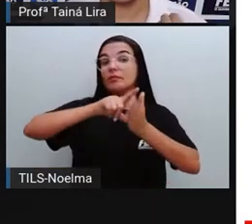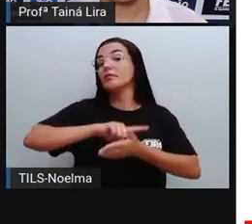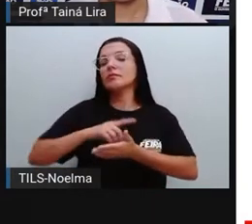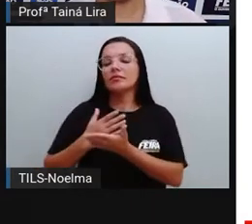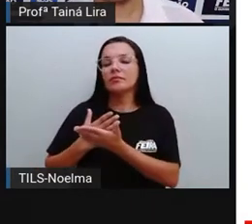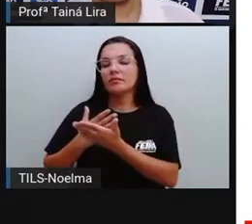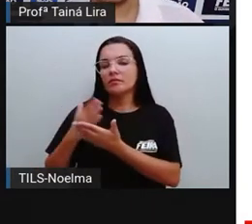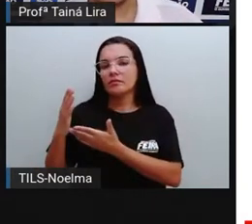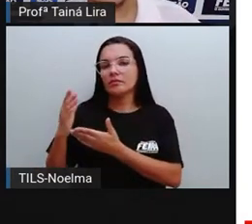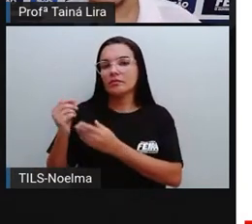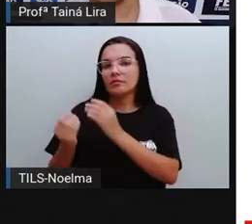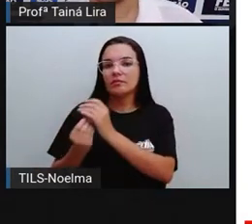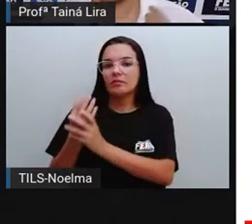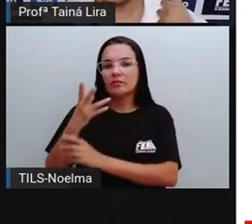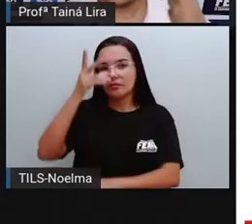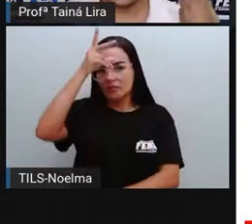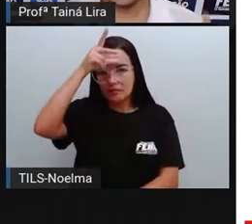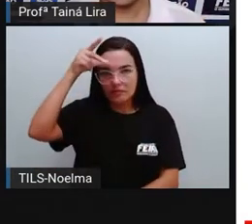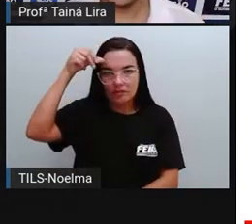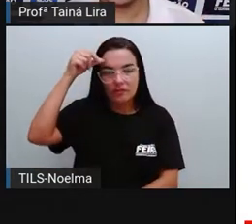o cargo de prefeito.